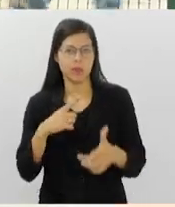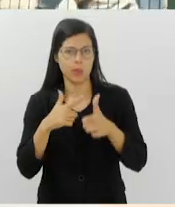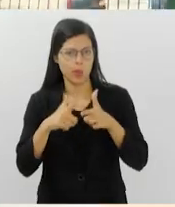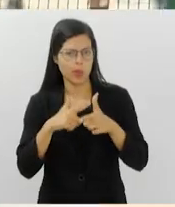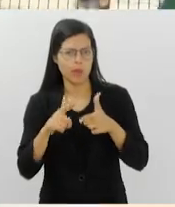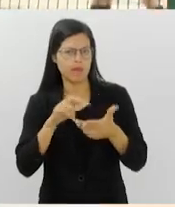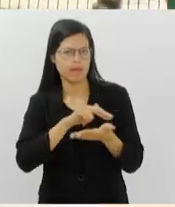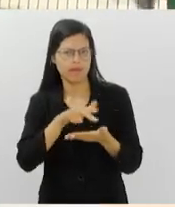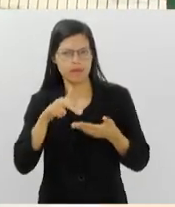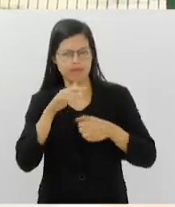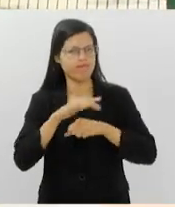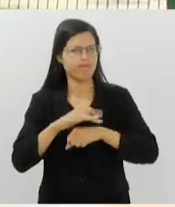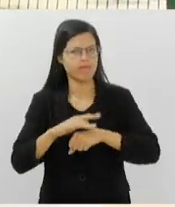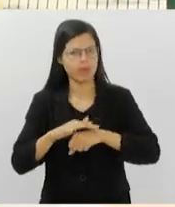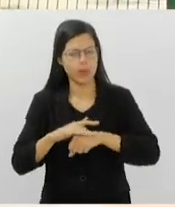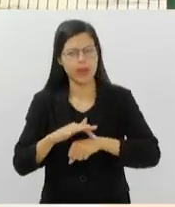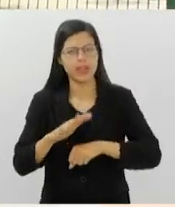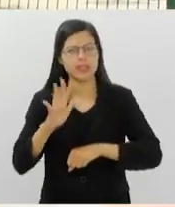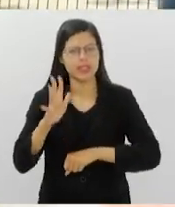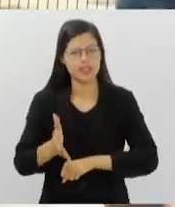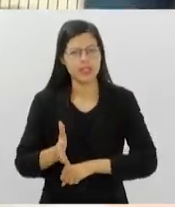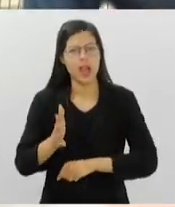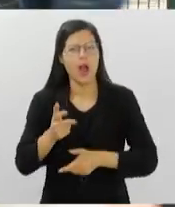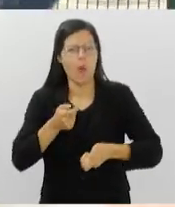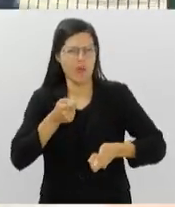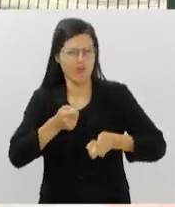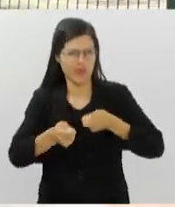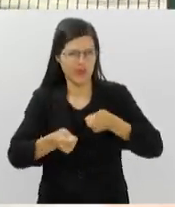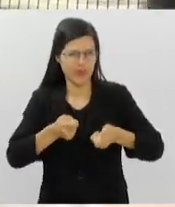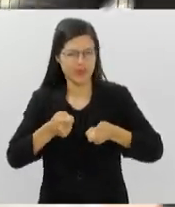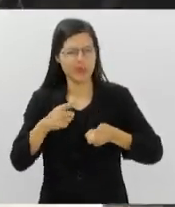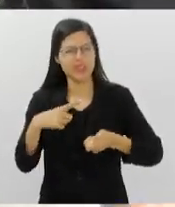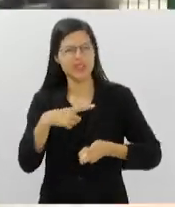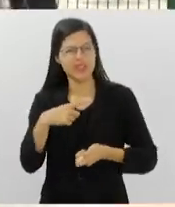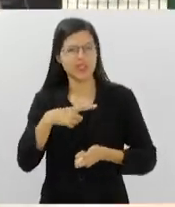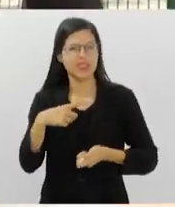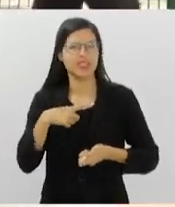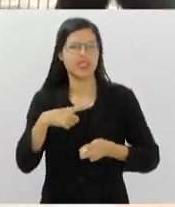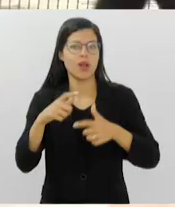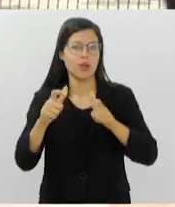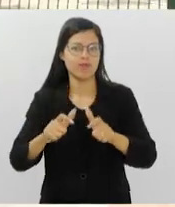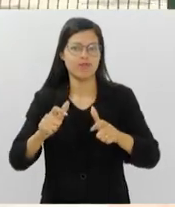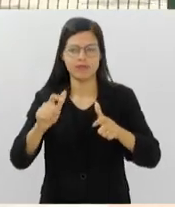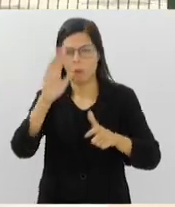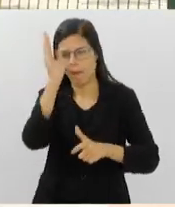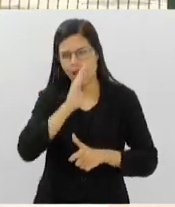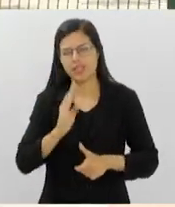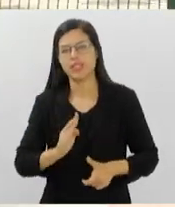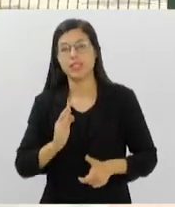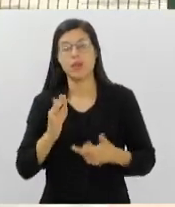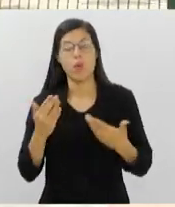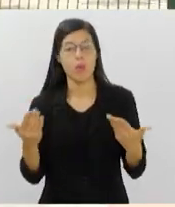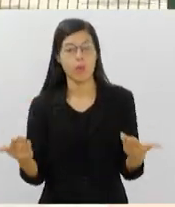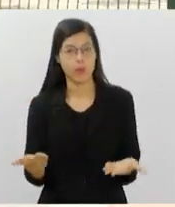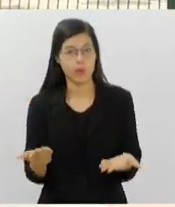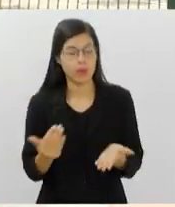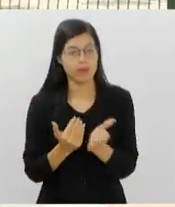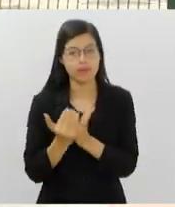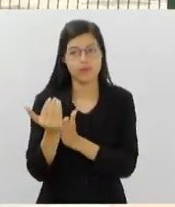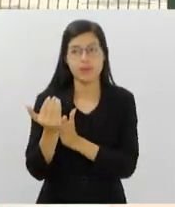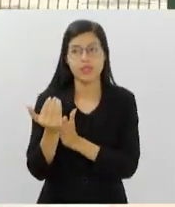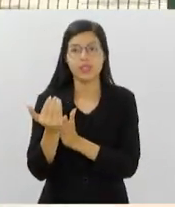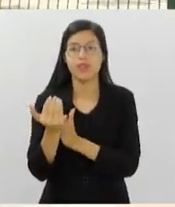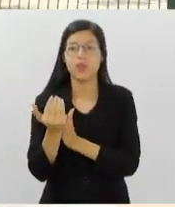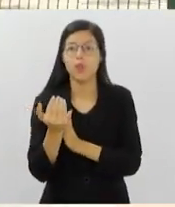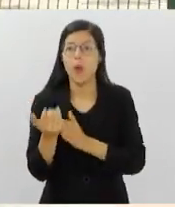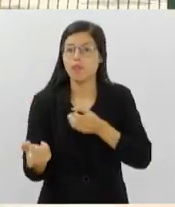doenças que já estavam controladas no território nacional e agora estão começando a dar sinais